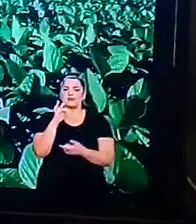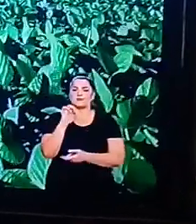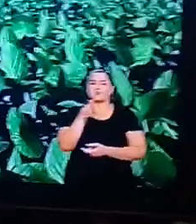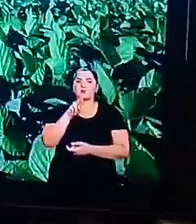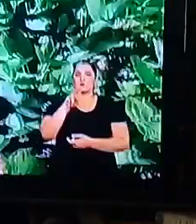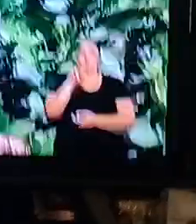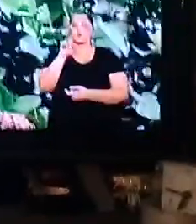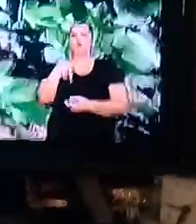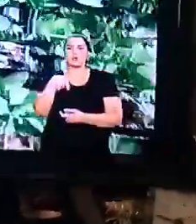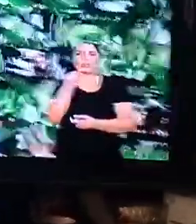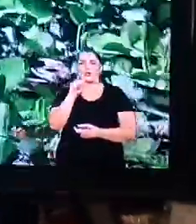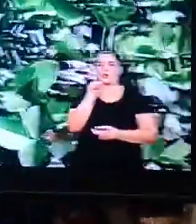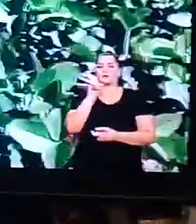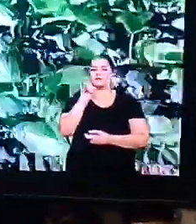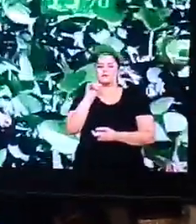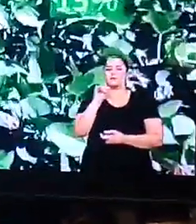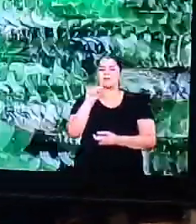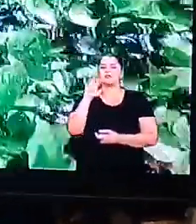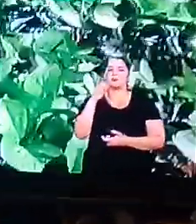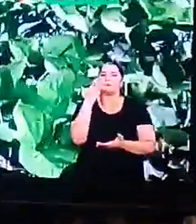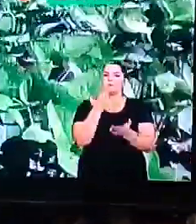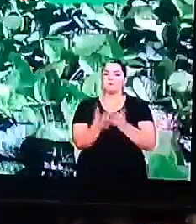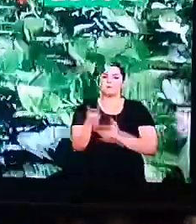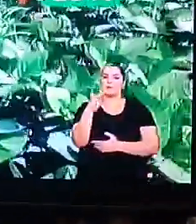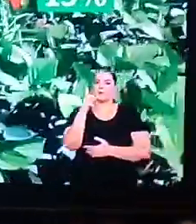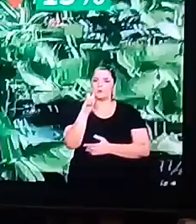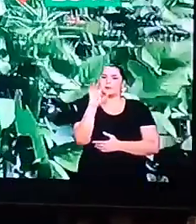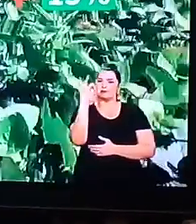A medicina real E existe A medicina